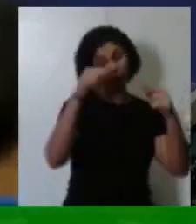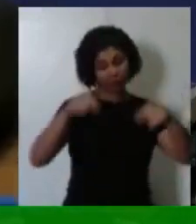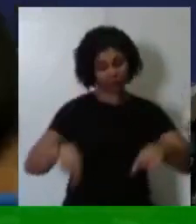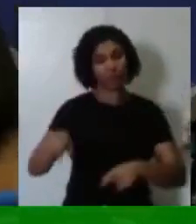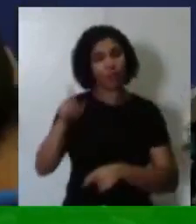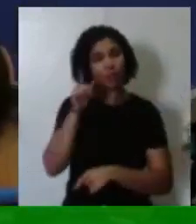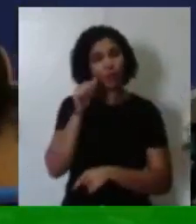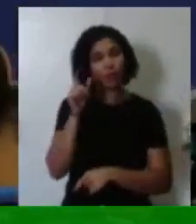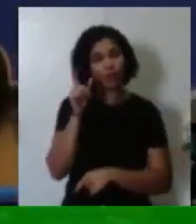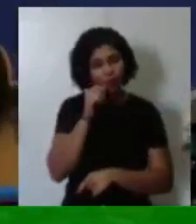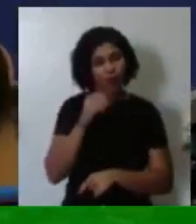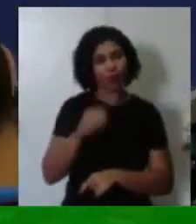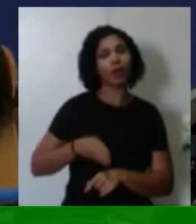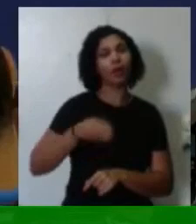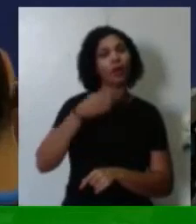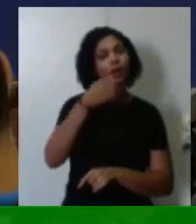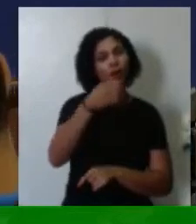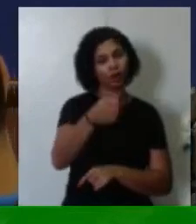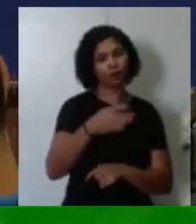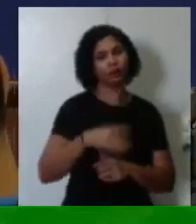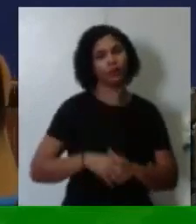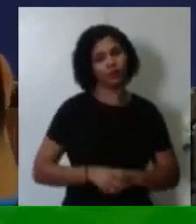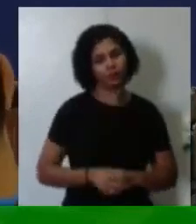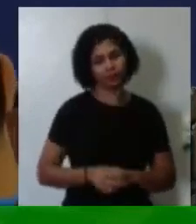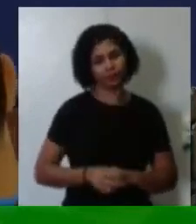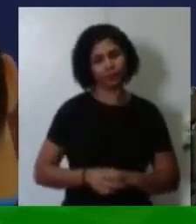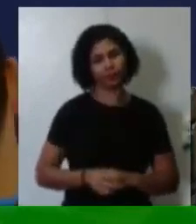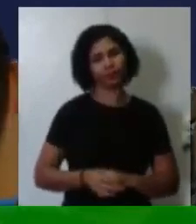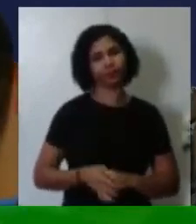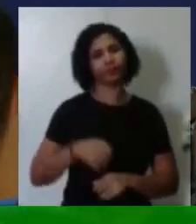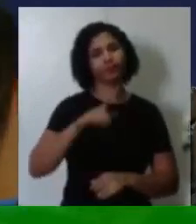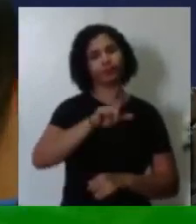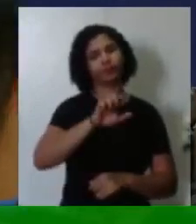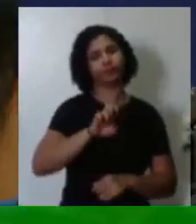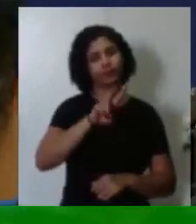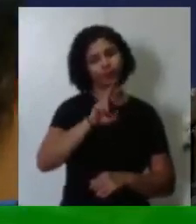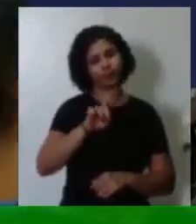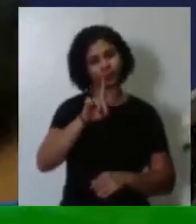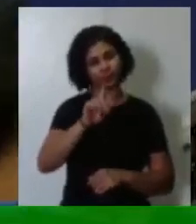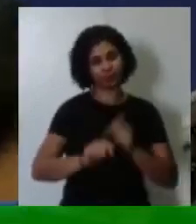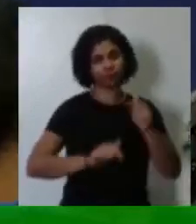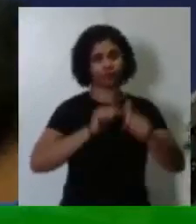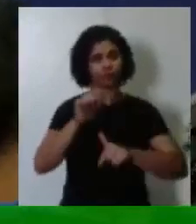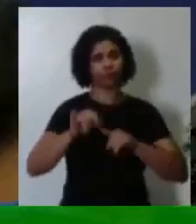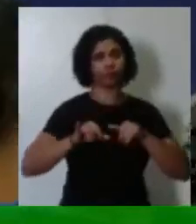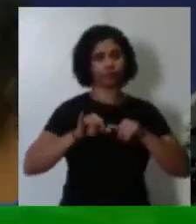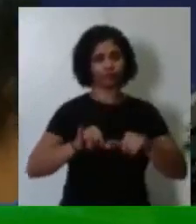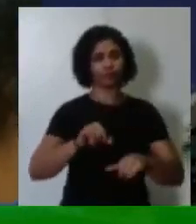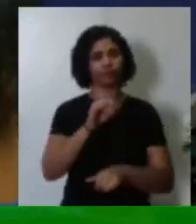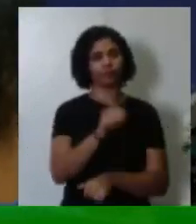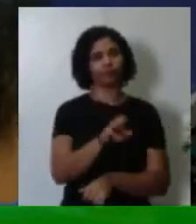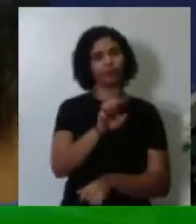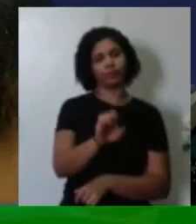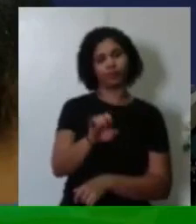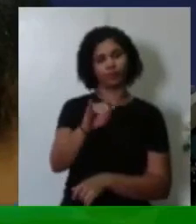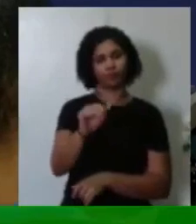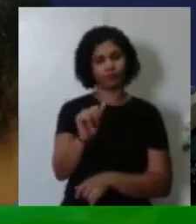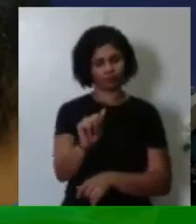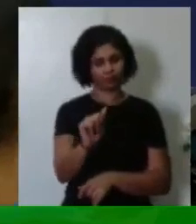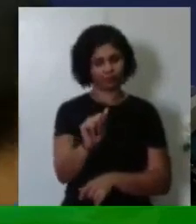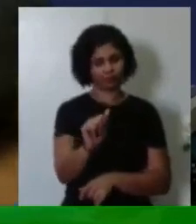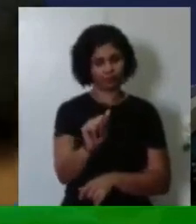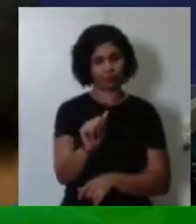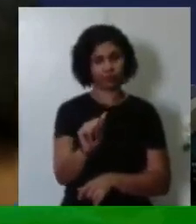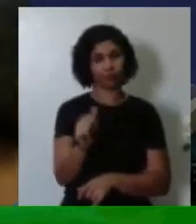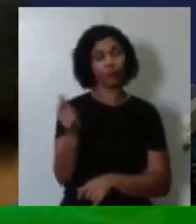fui para Levada, senhor presidente. Fui para Levada trabalhar no supermercado Ceia. ganhei